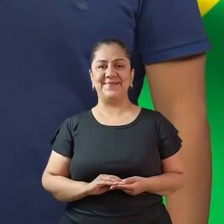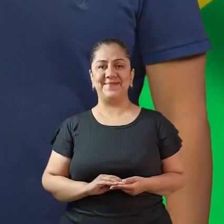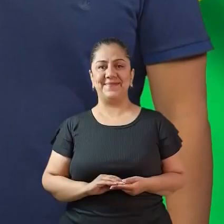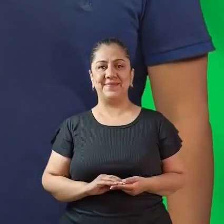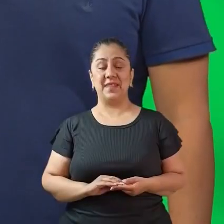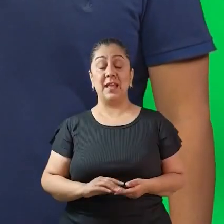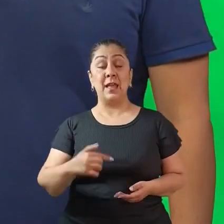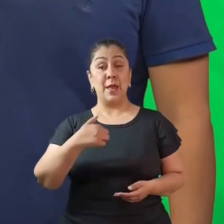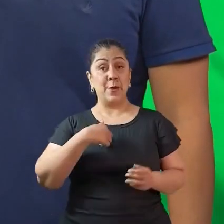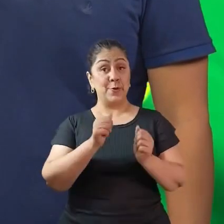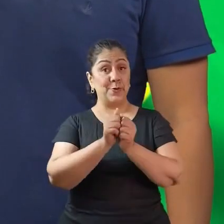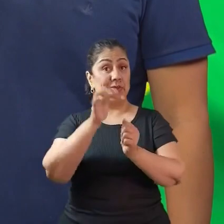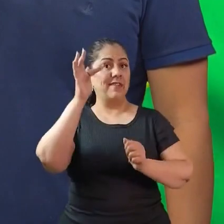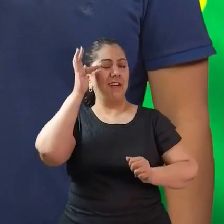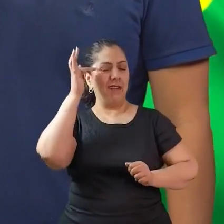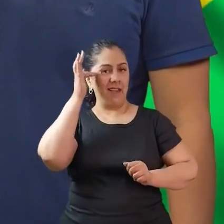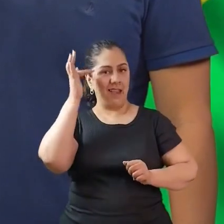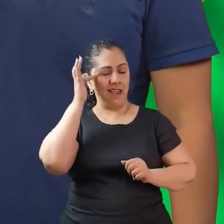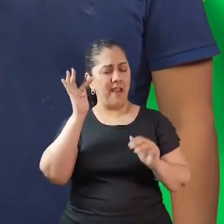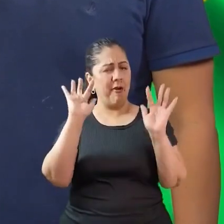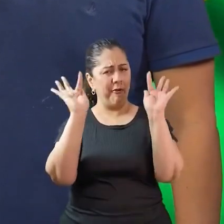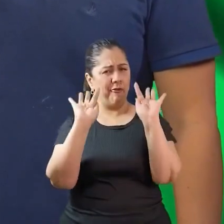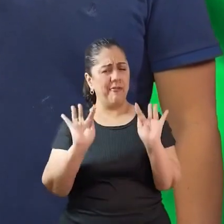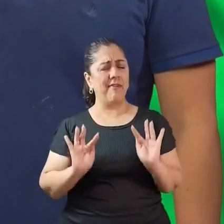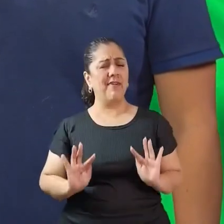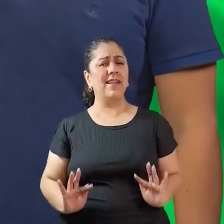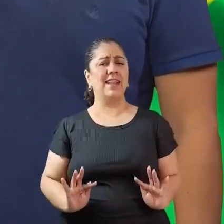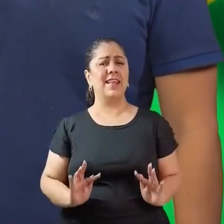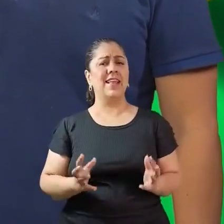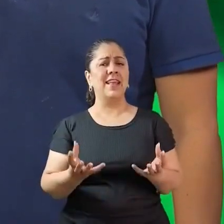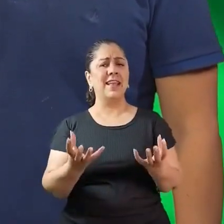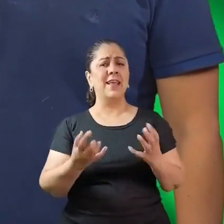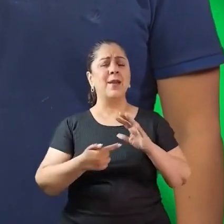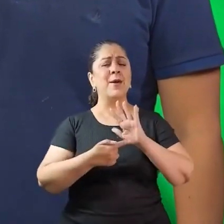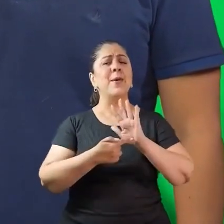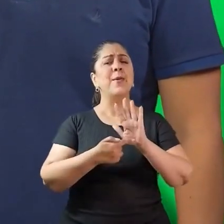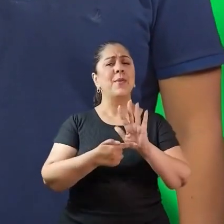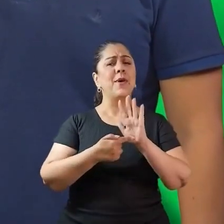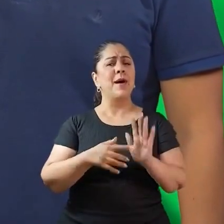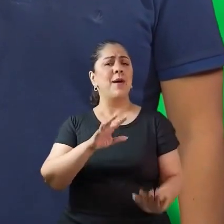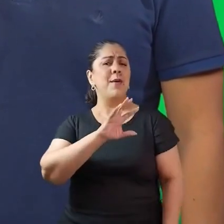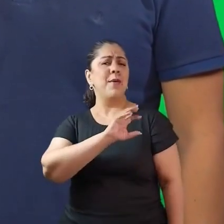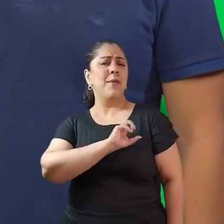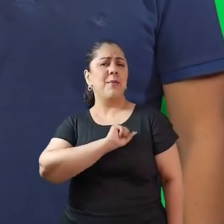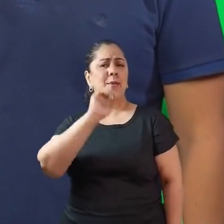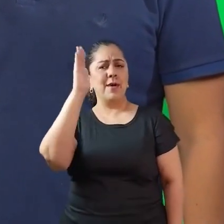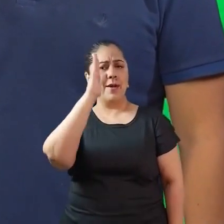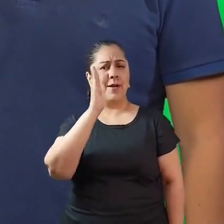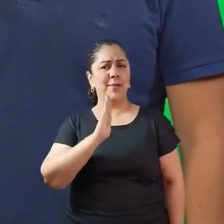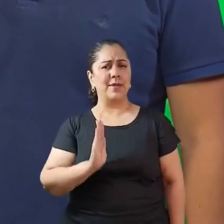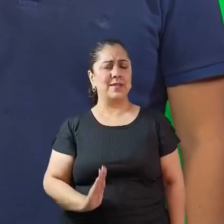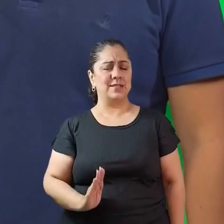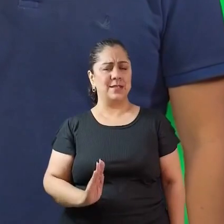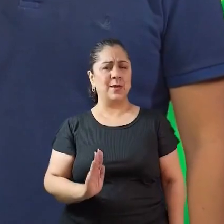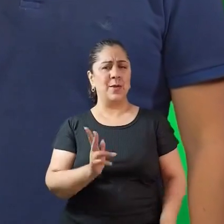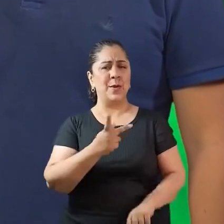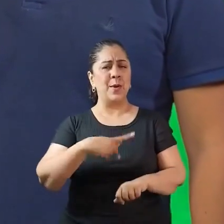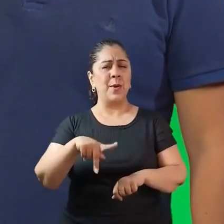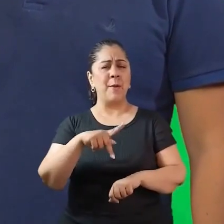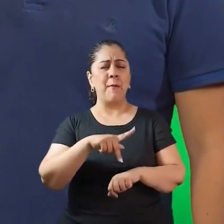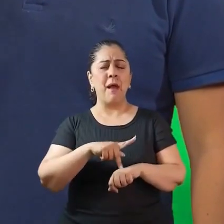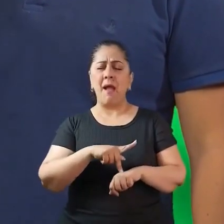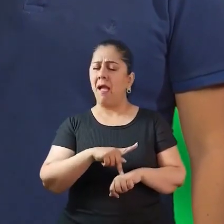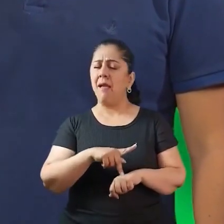Eu e o Fábio estamos muito felizes. Queremos afirmar o nosso amor ao Brasil, a nossa pátria-mãe